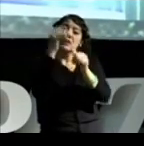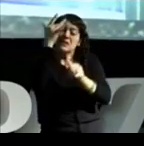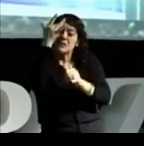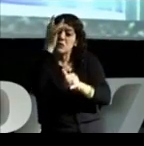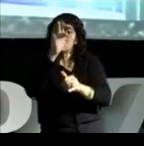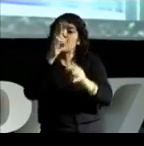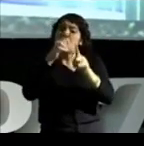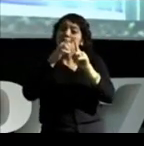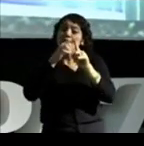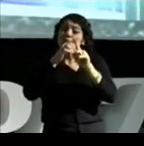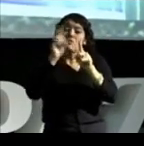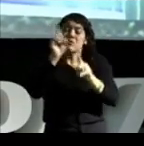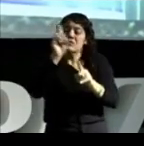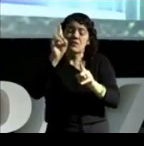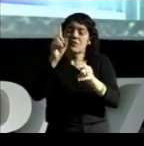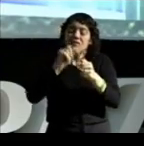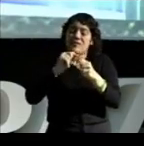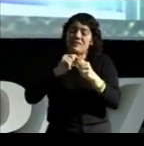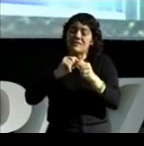nós...